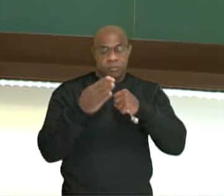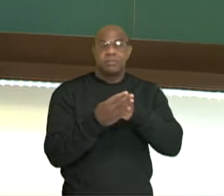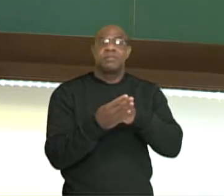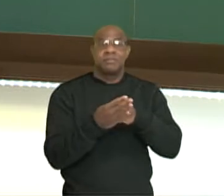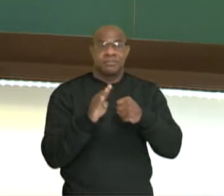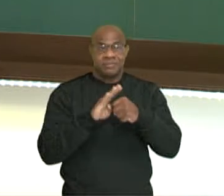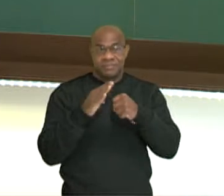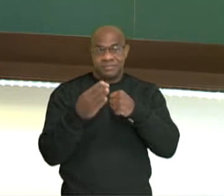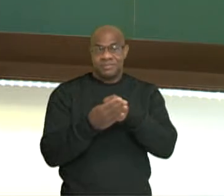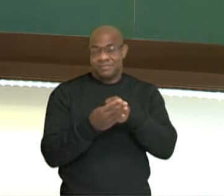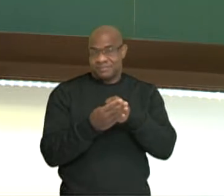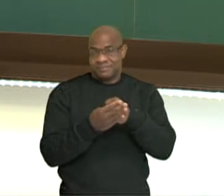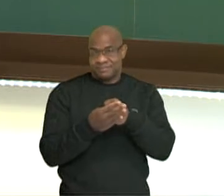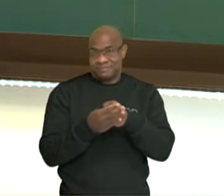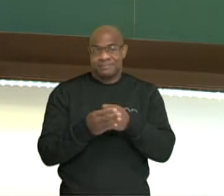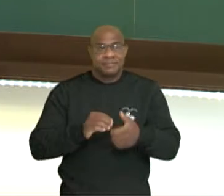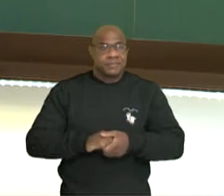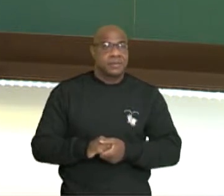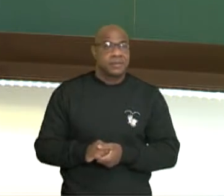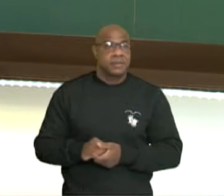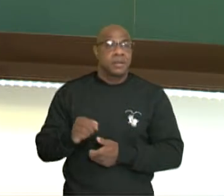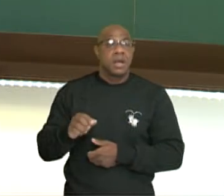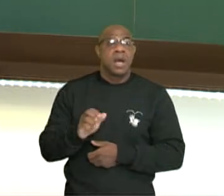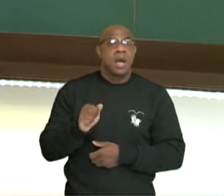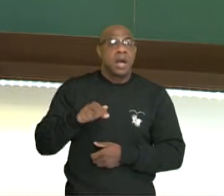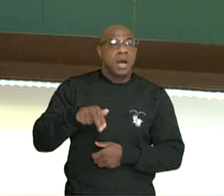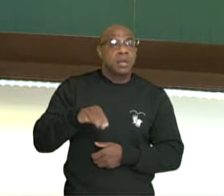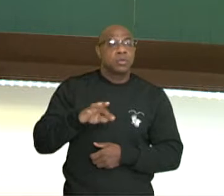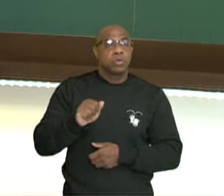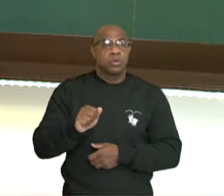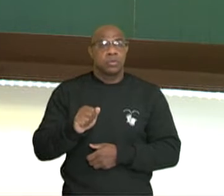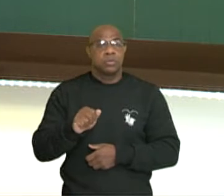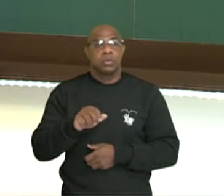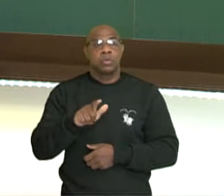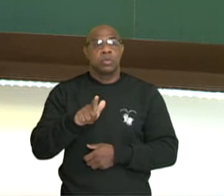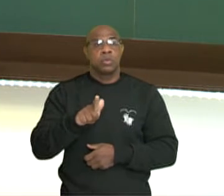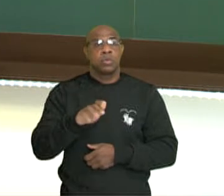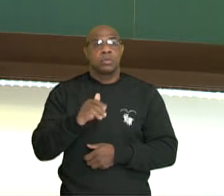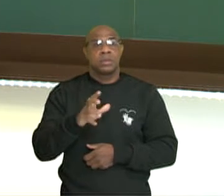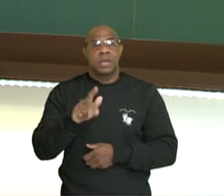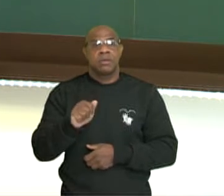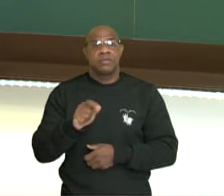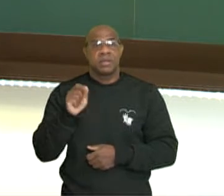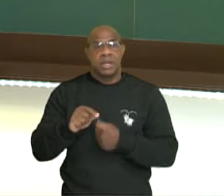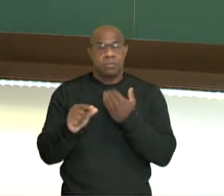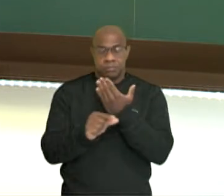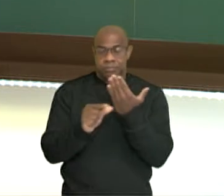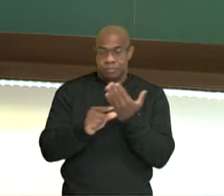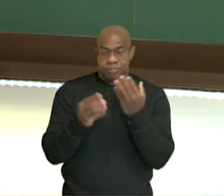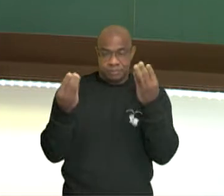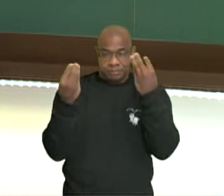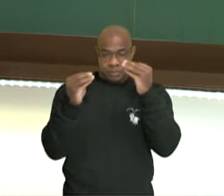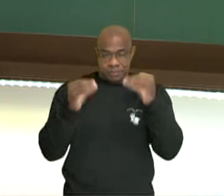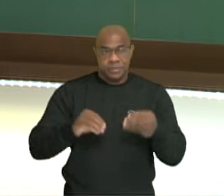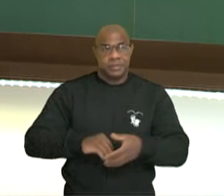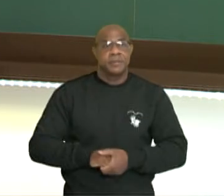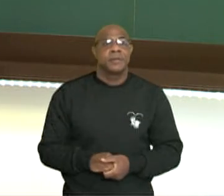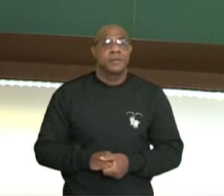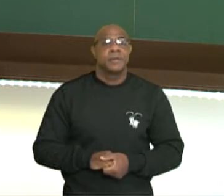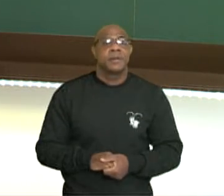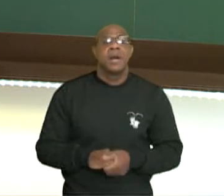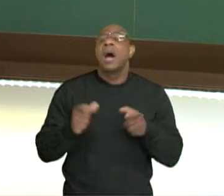Antônio Gonçalves Filhos é o editor dessa notícia, né? O autor. E ele publicou onde? No estado de São Paulo.